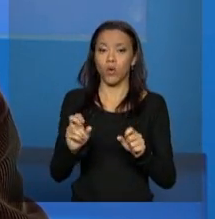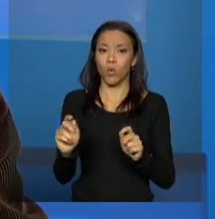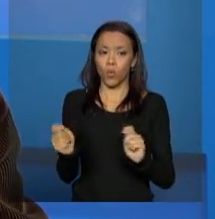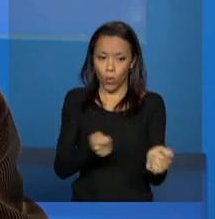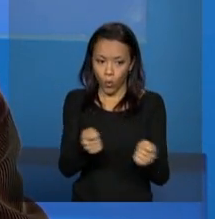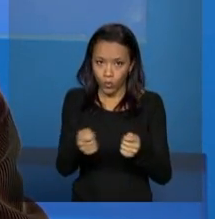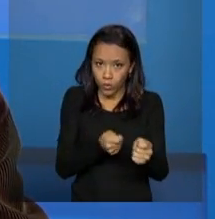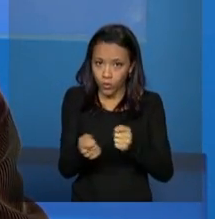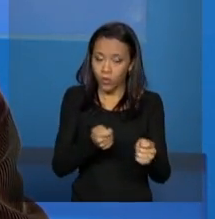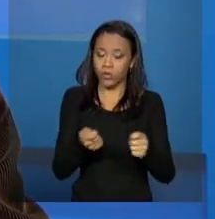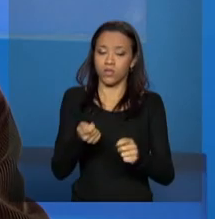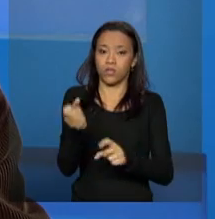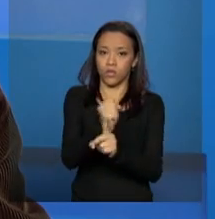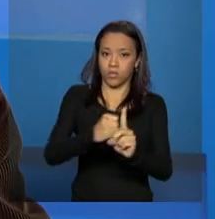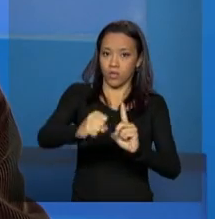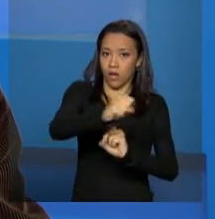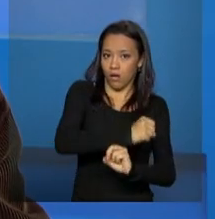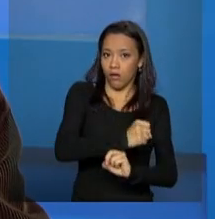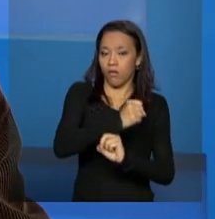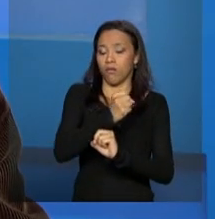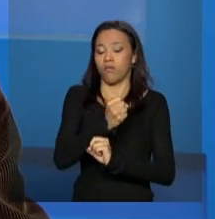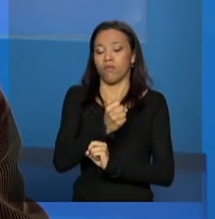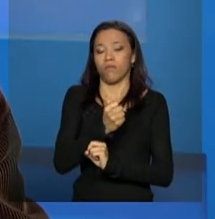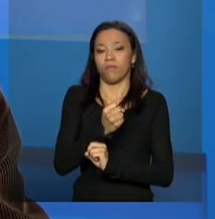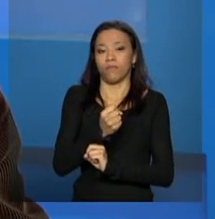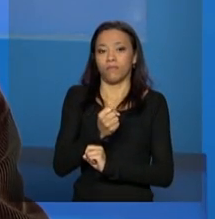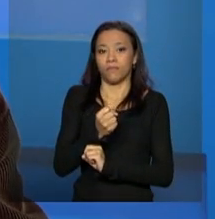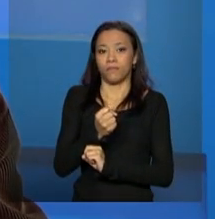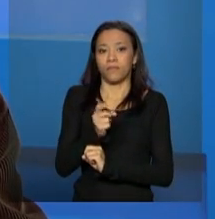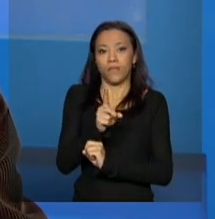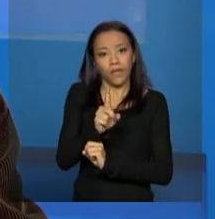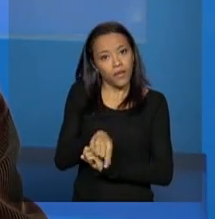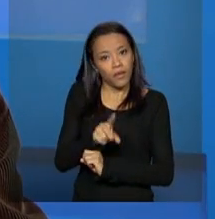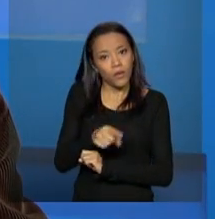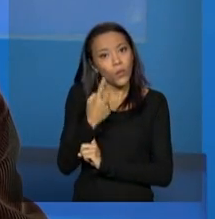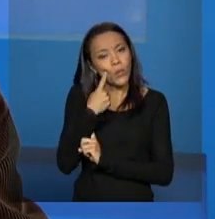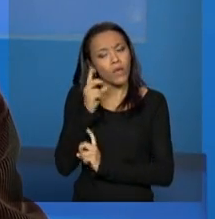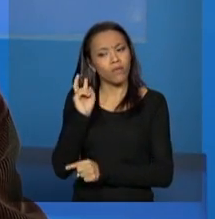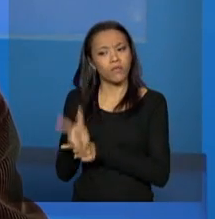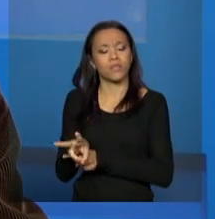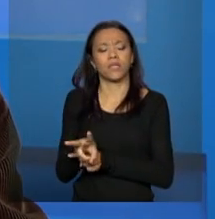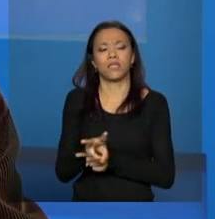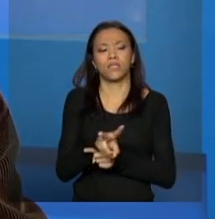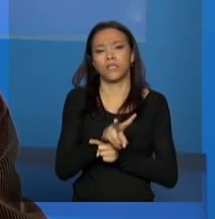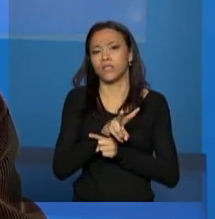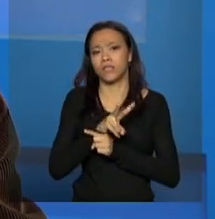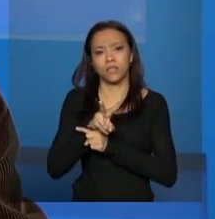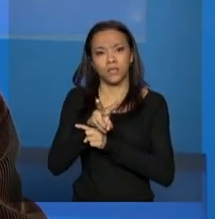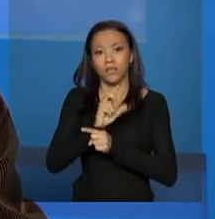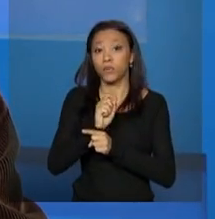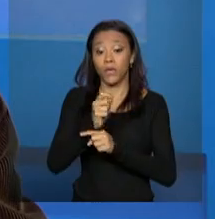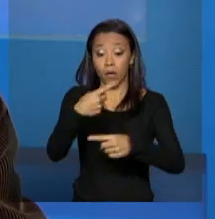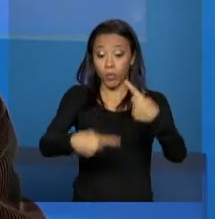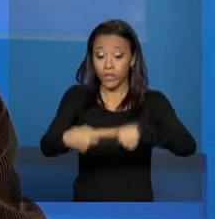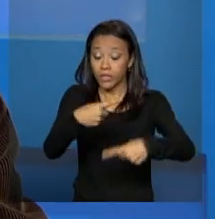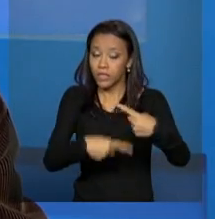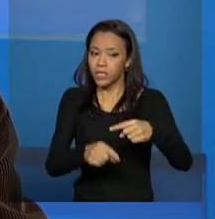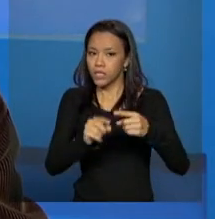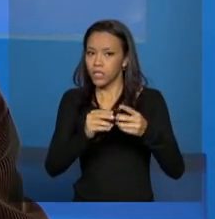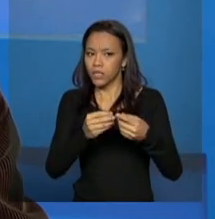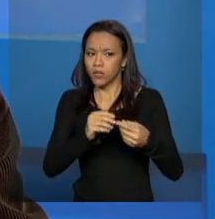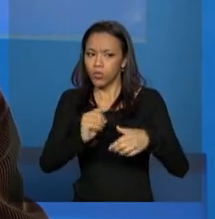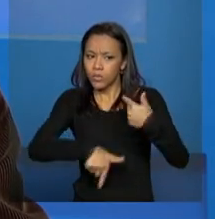este órgão, como um órgão que acompanha a política, a sua execução, a sua forma de